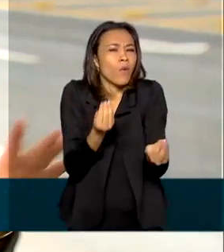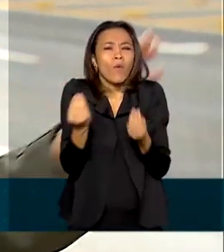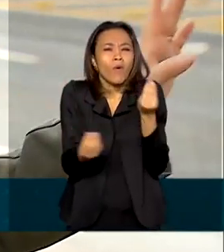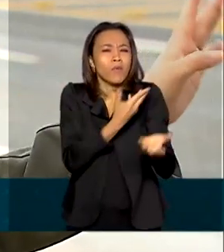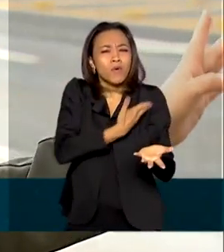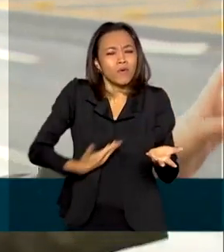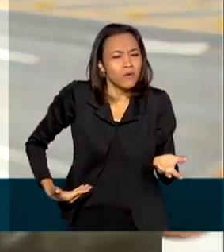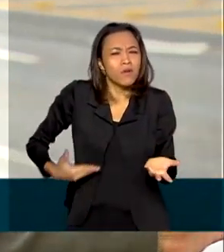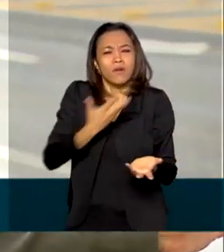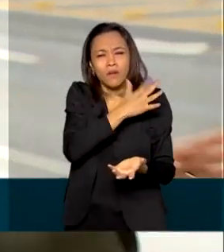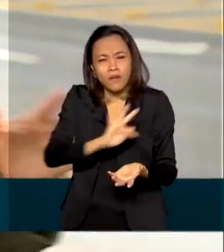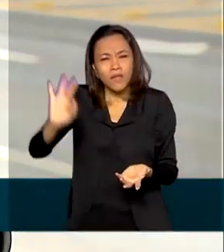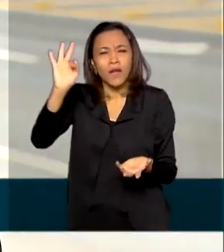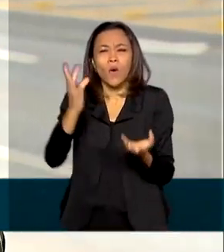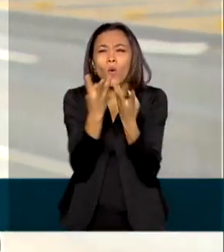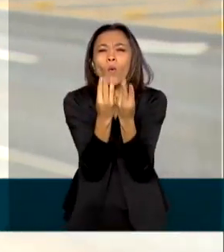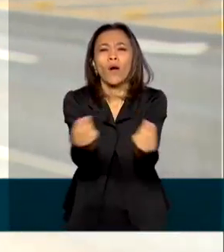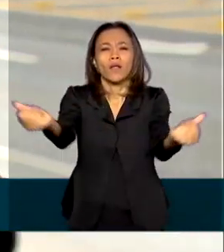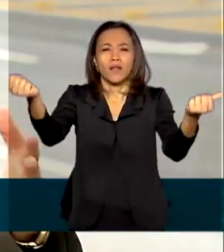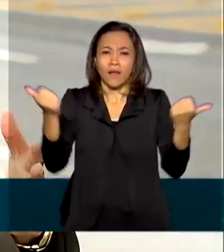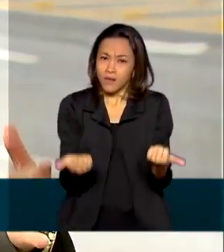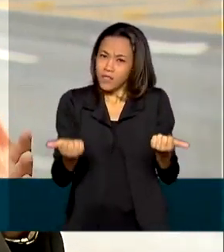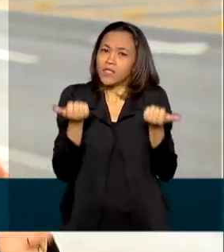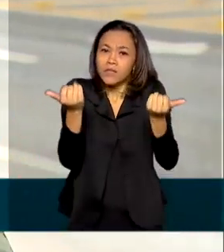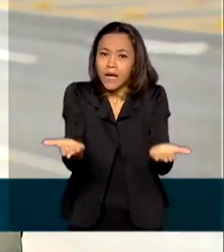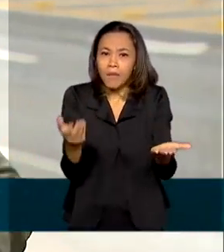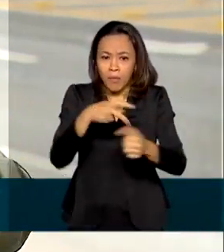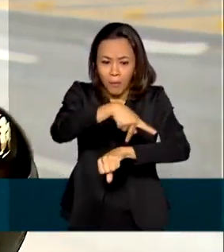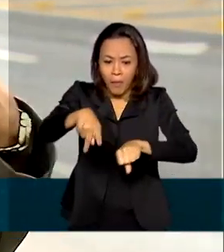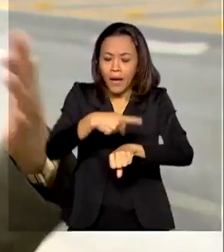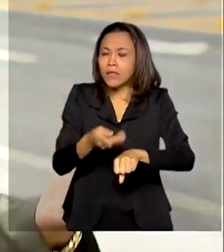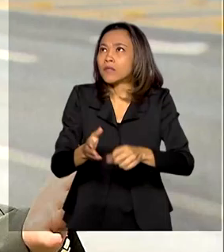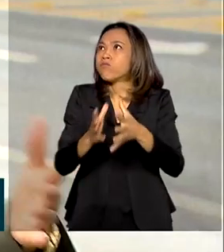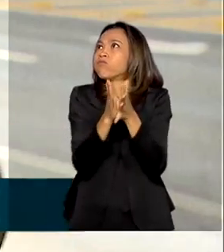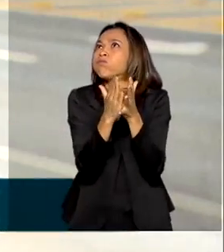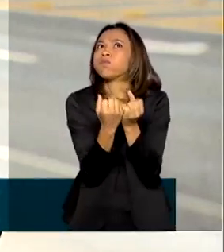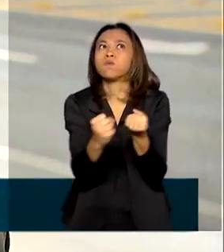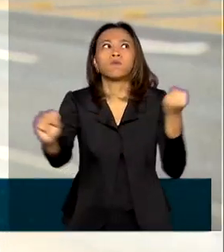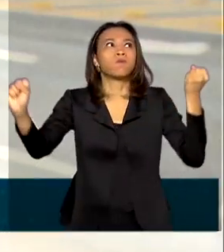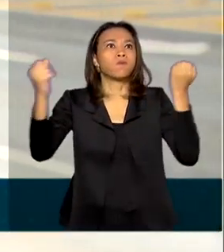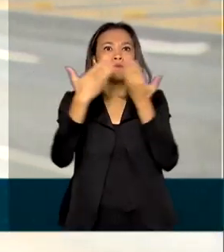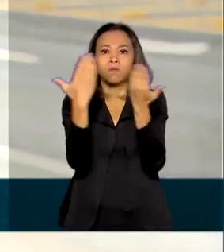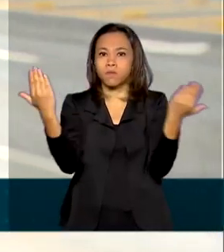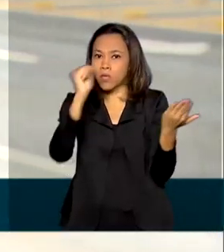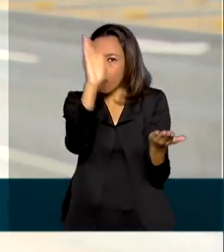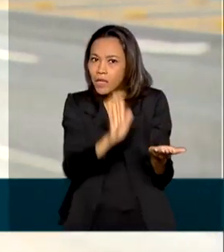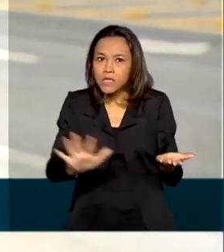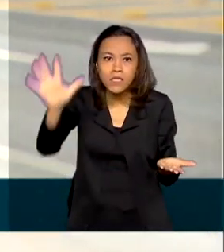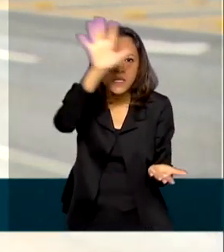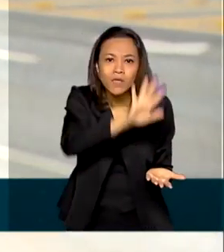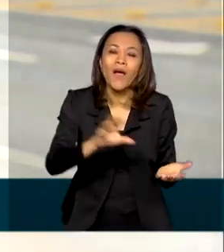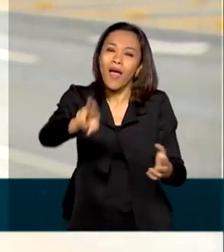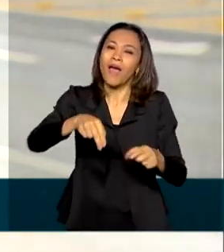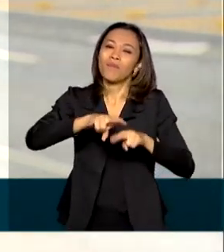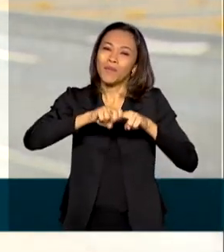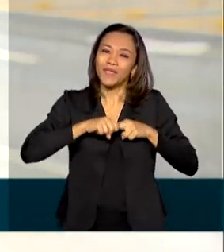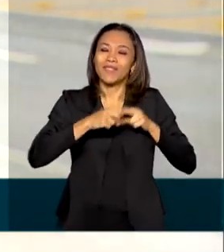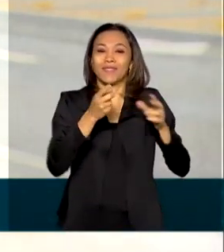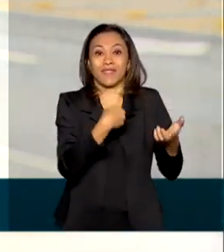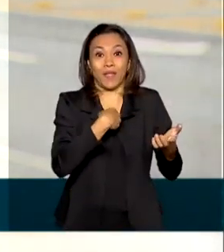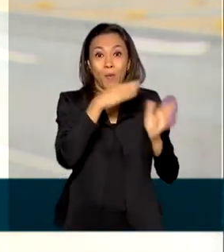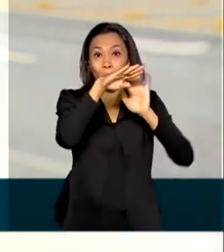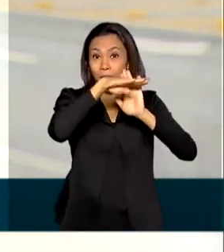e a segurança nas estradas em um país como este, de dimensões continentais? É neste ponto que entra o Programa de Parcerias e